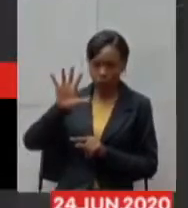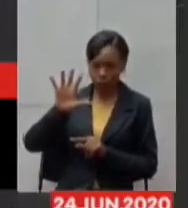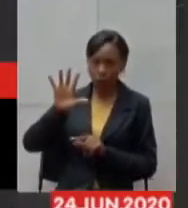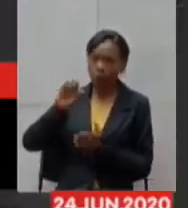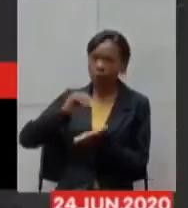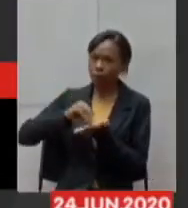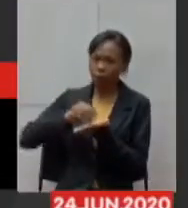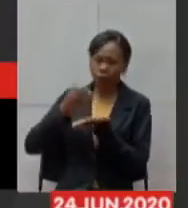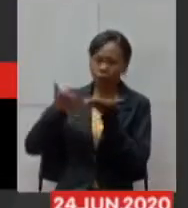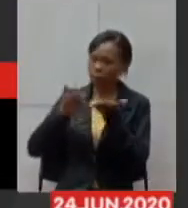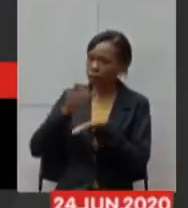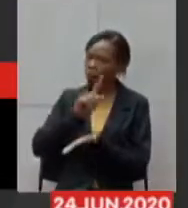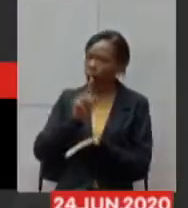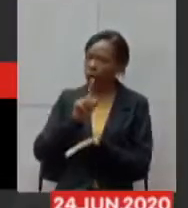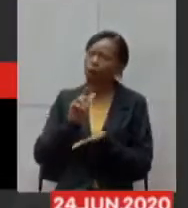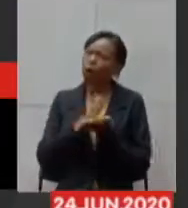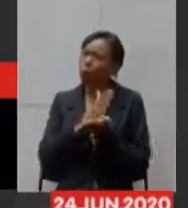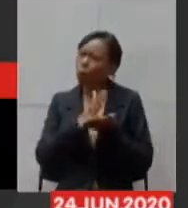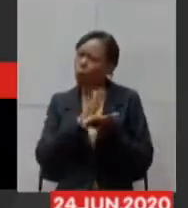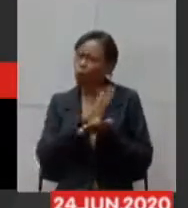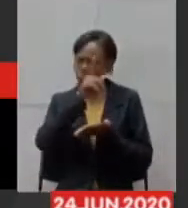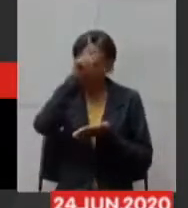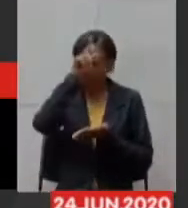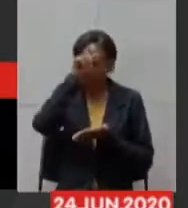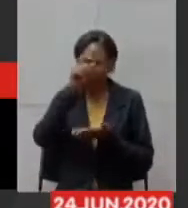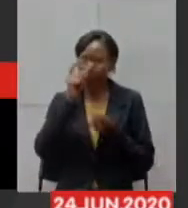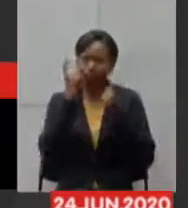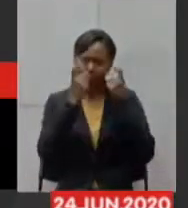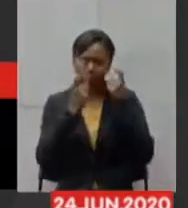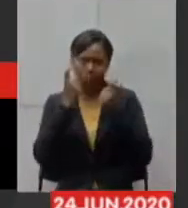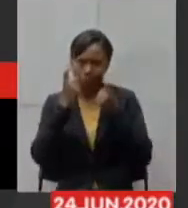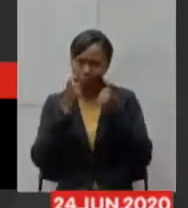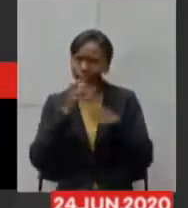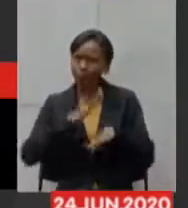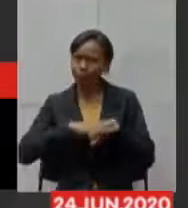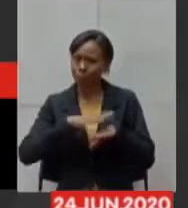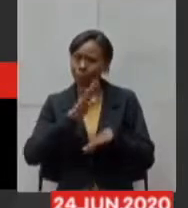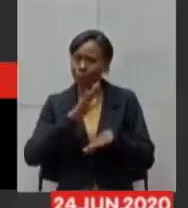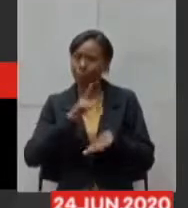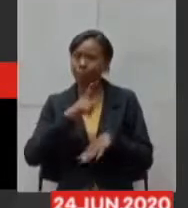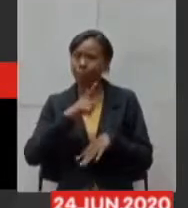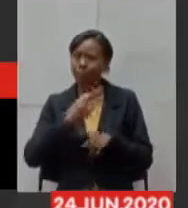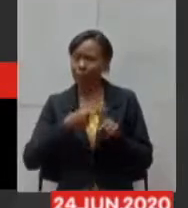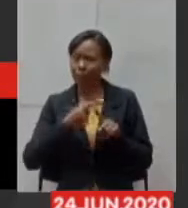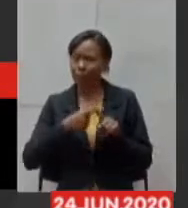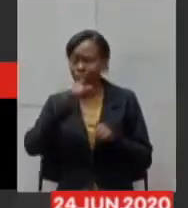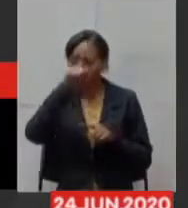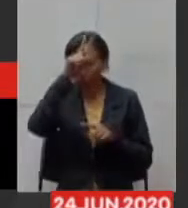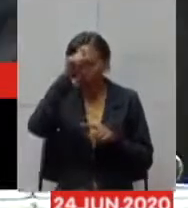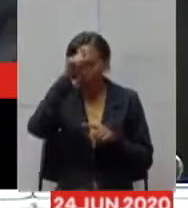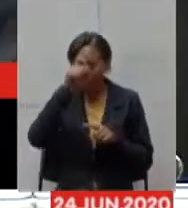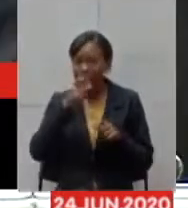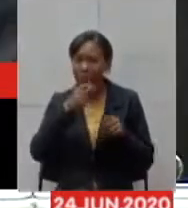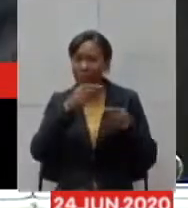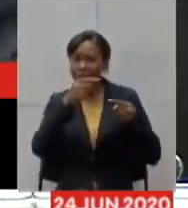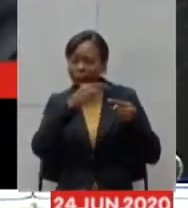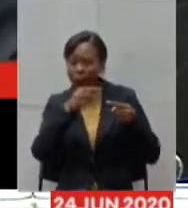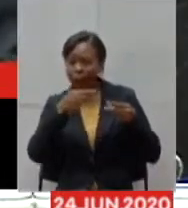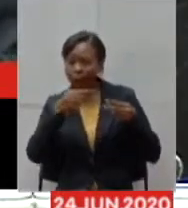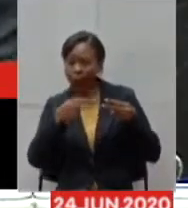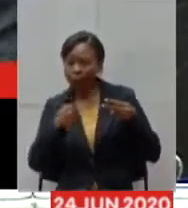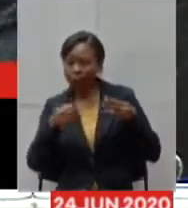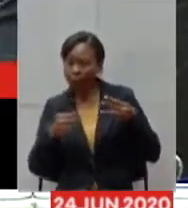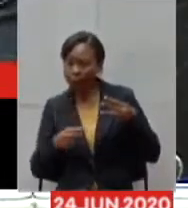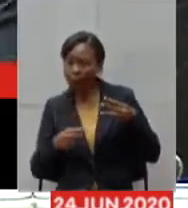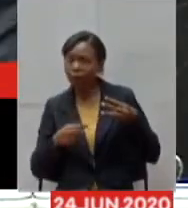isso faz parte da nossa lógica que nós fizemos hospital de primeira linha de segunda linha de terceira linha ou seja à medida que um hospital ocupasse